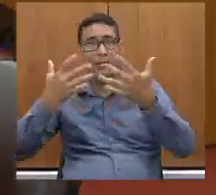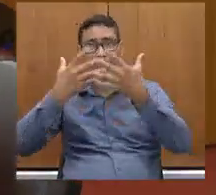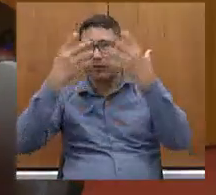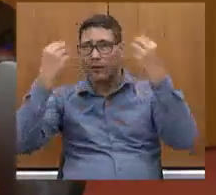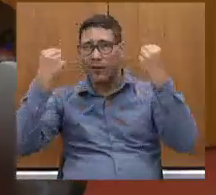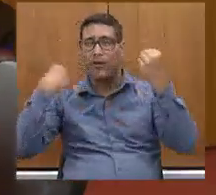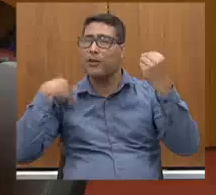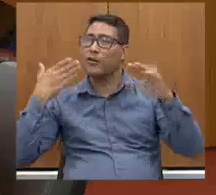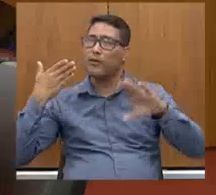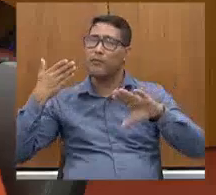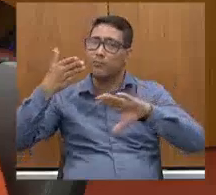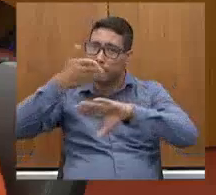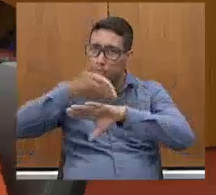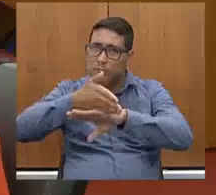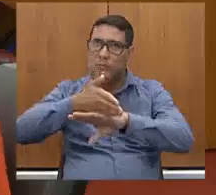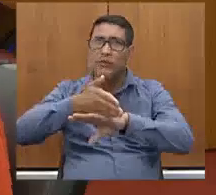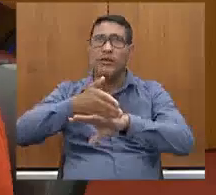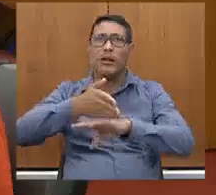lá, você fala, Celise,